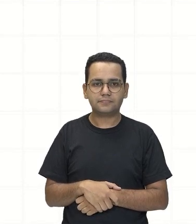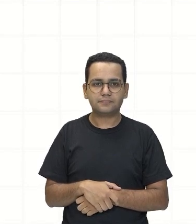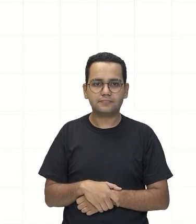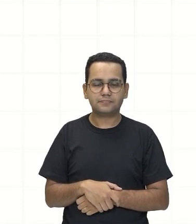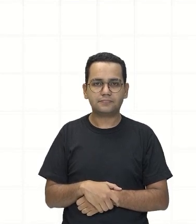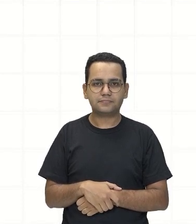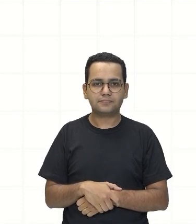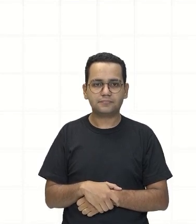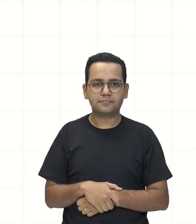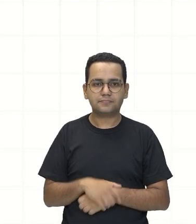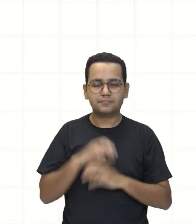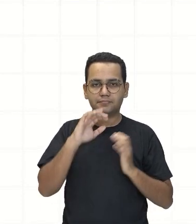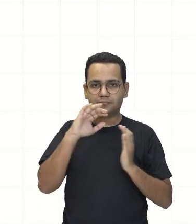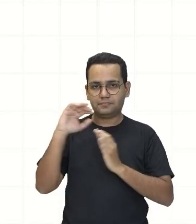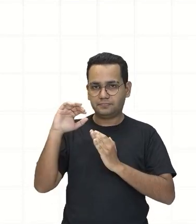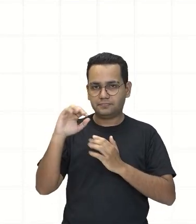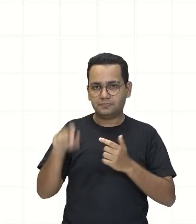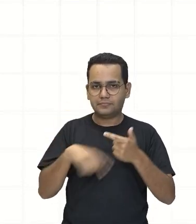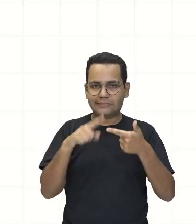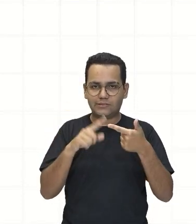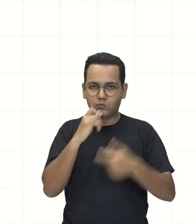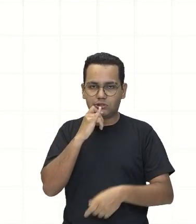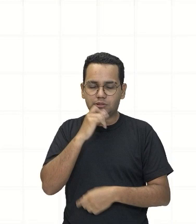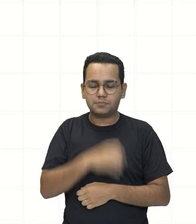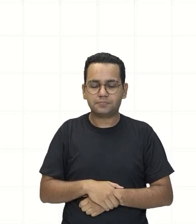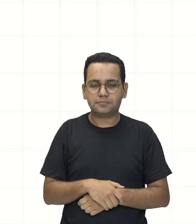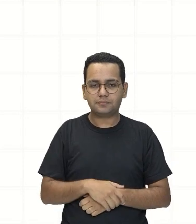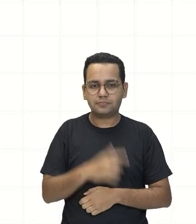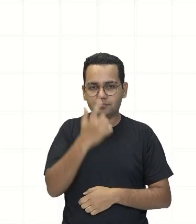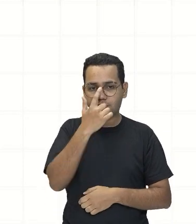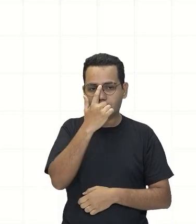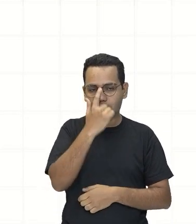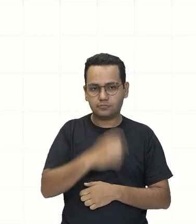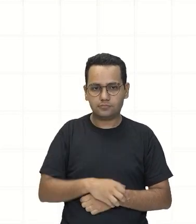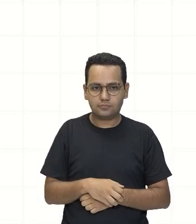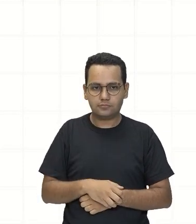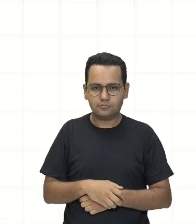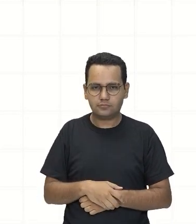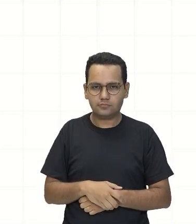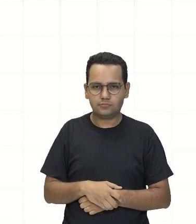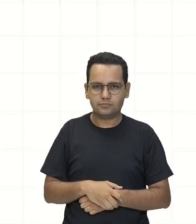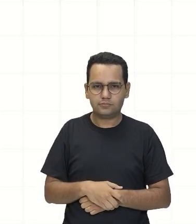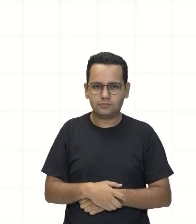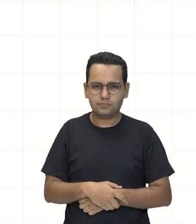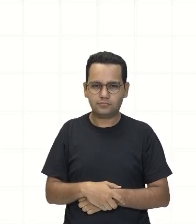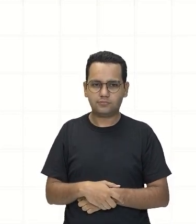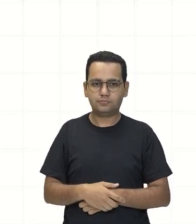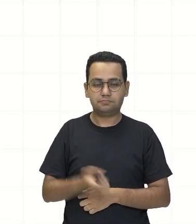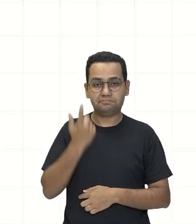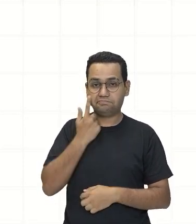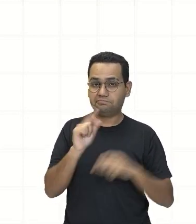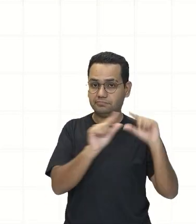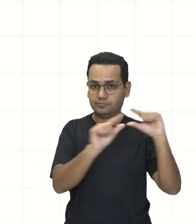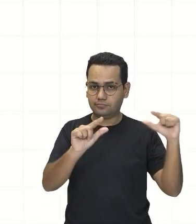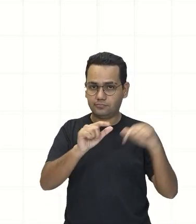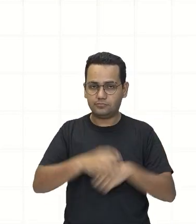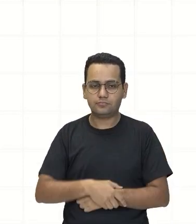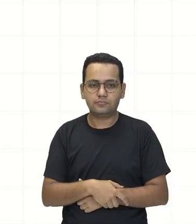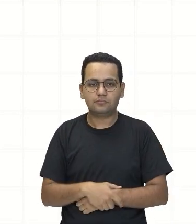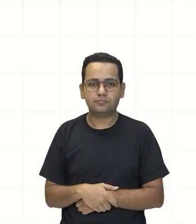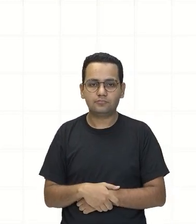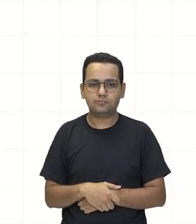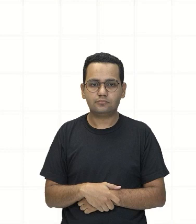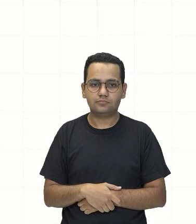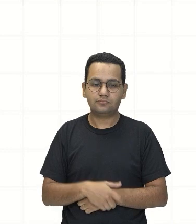Eu quero Adicionar 16 vezes 10 elevado a 3 Mais 4 vezes 10 elevado a 2 A